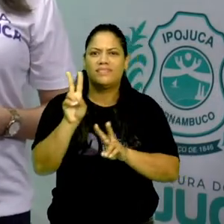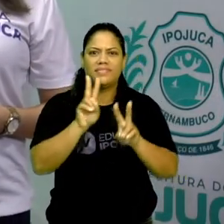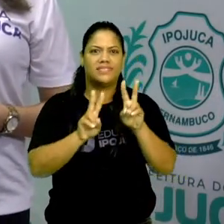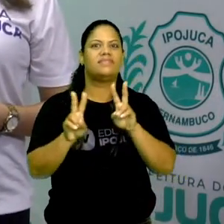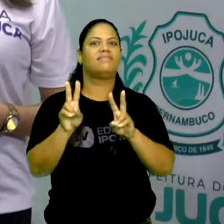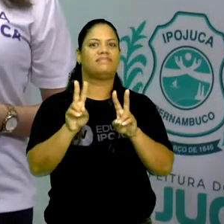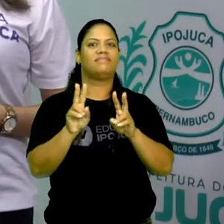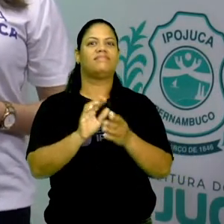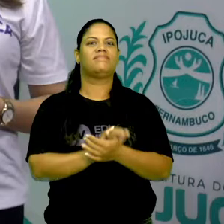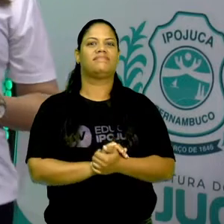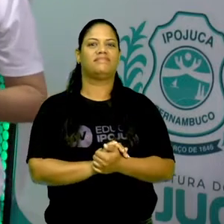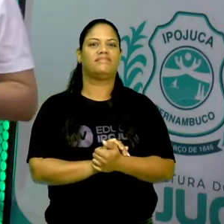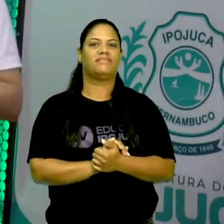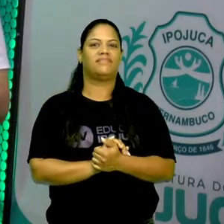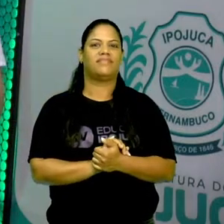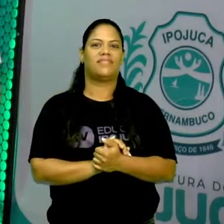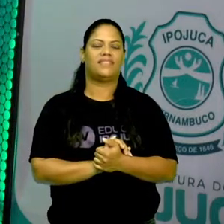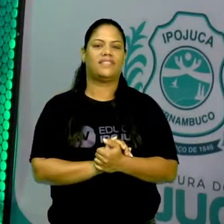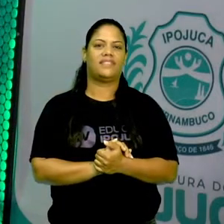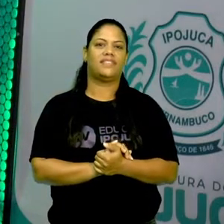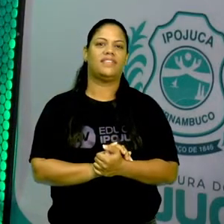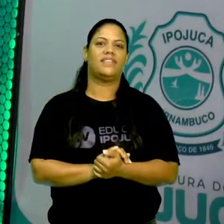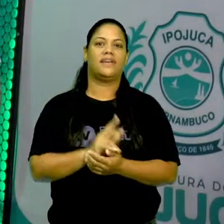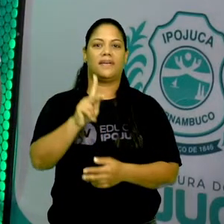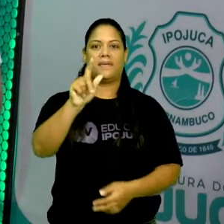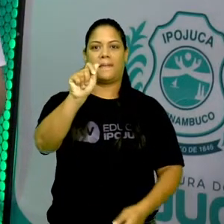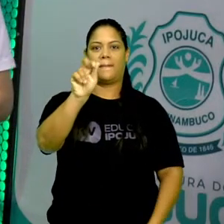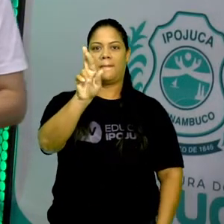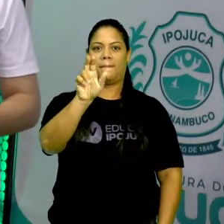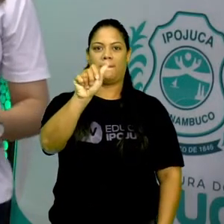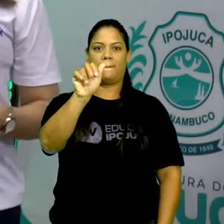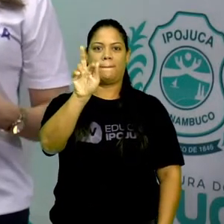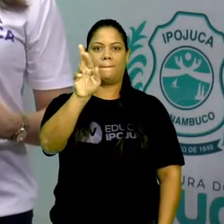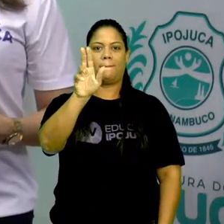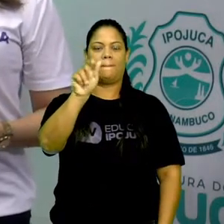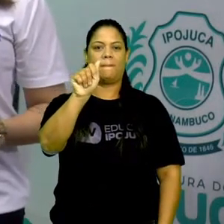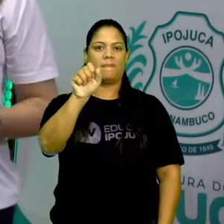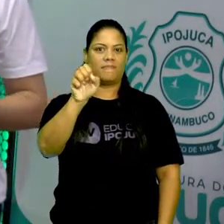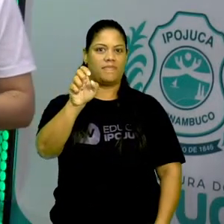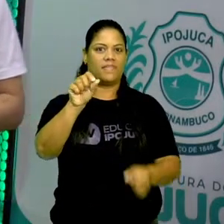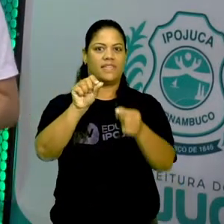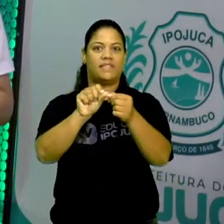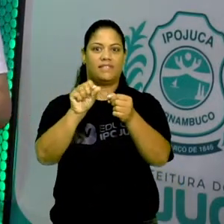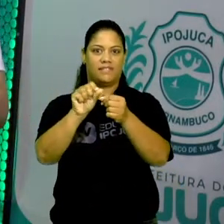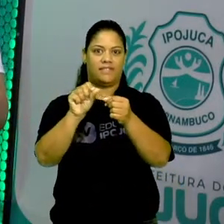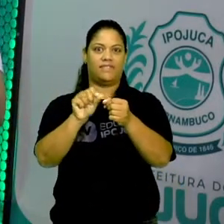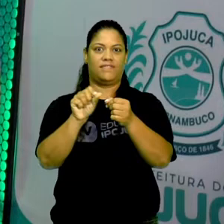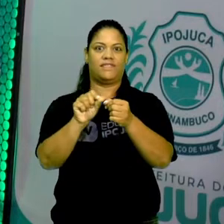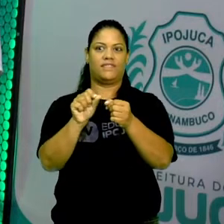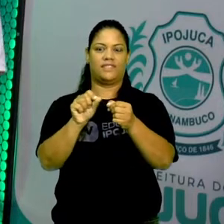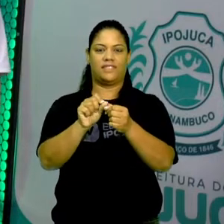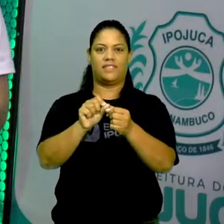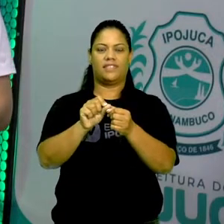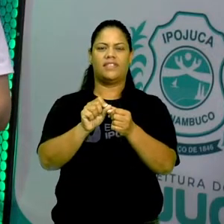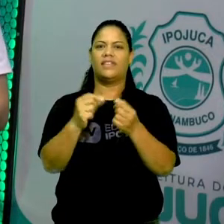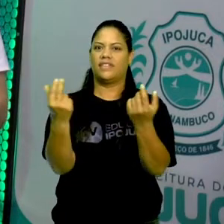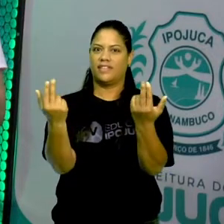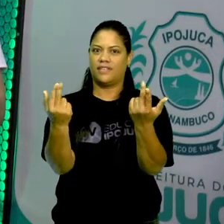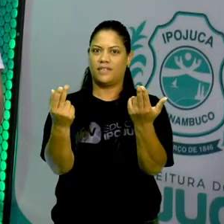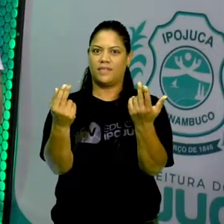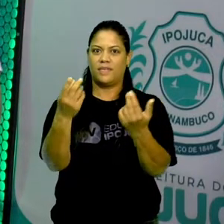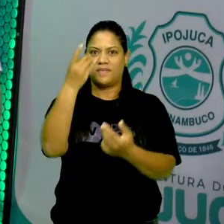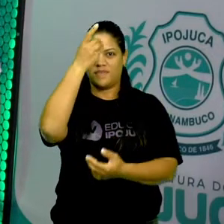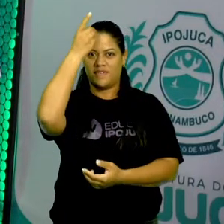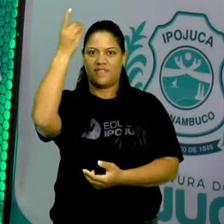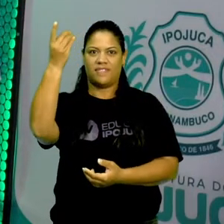a paráfrase, ela é produzida mantendo as mesmas ideias do